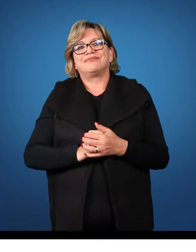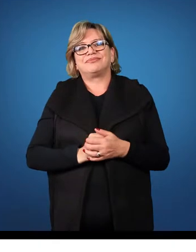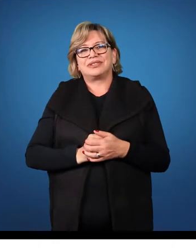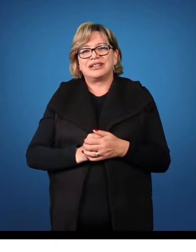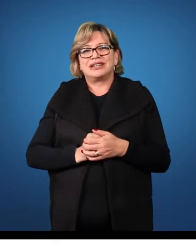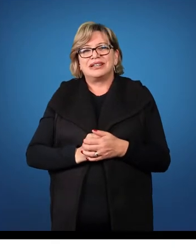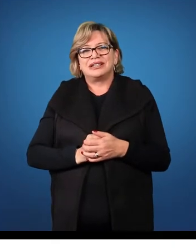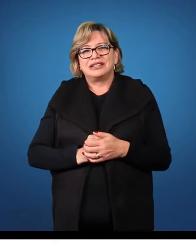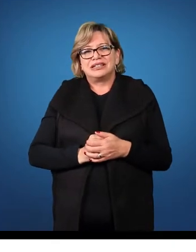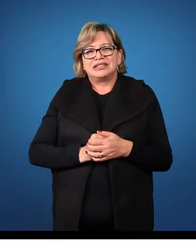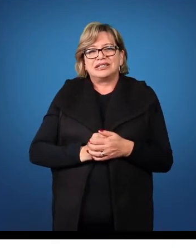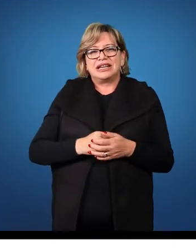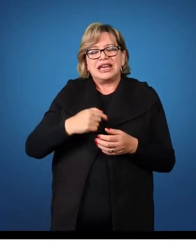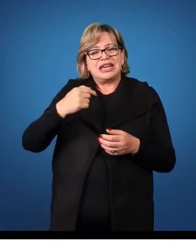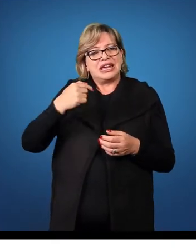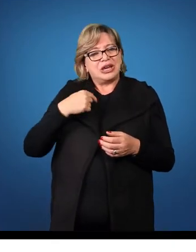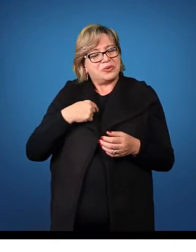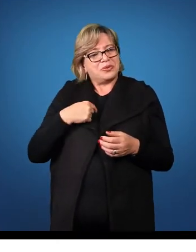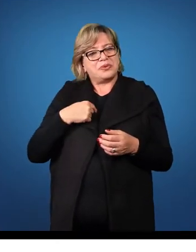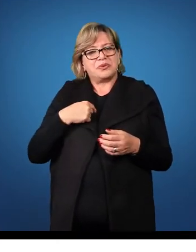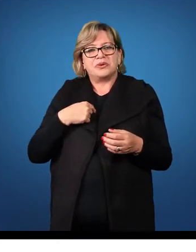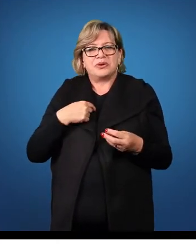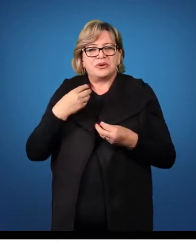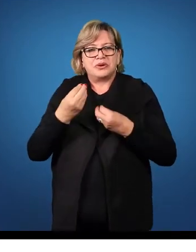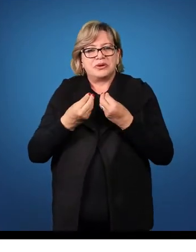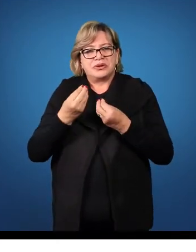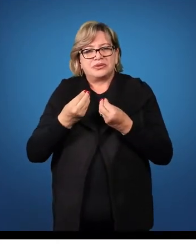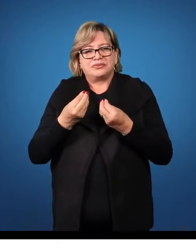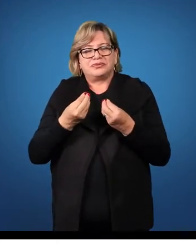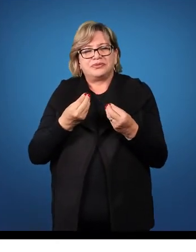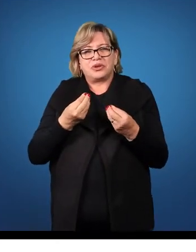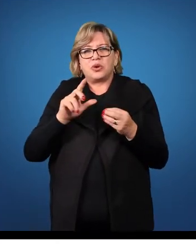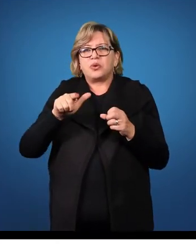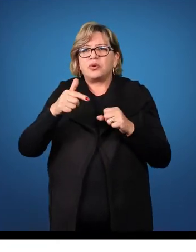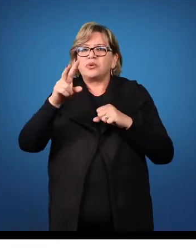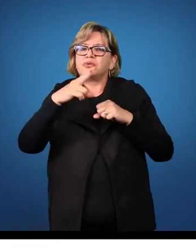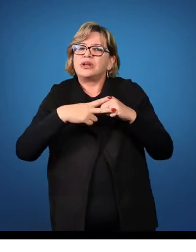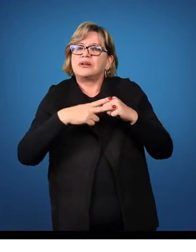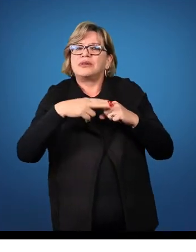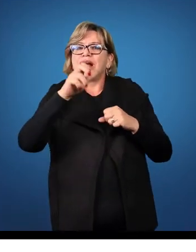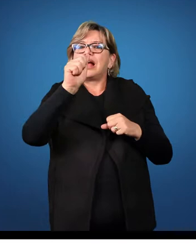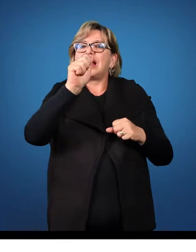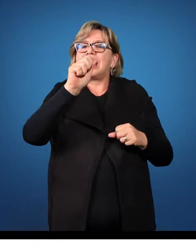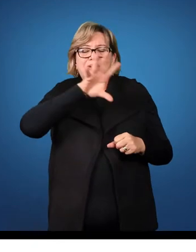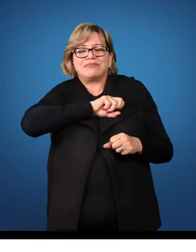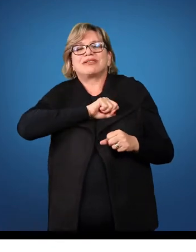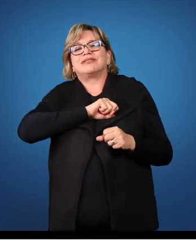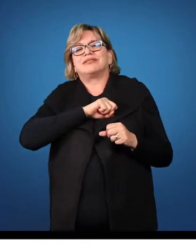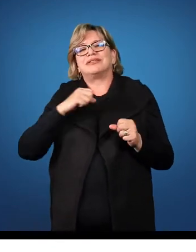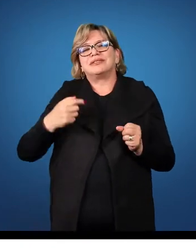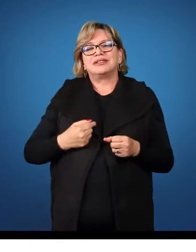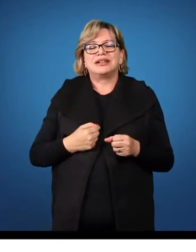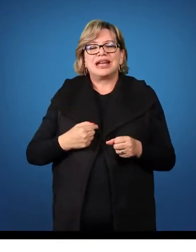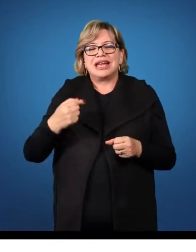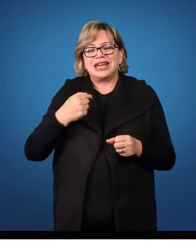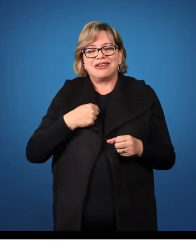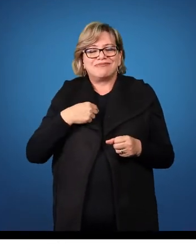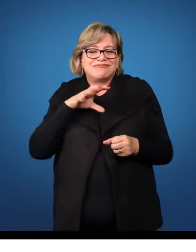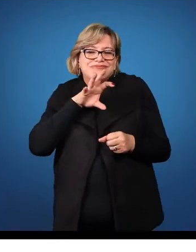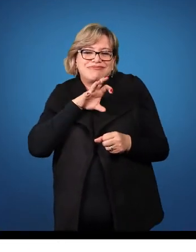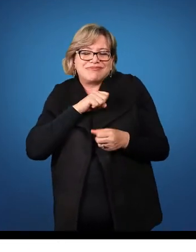Amar, vou pegar o amado aqui, sou amado.